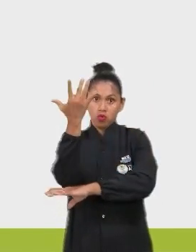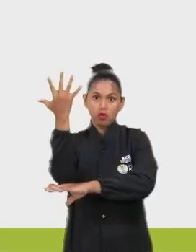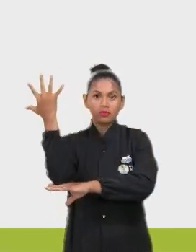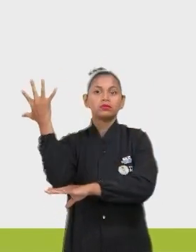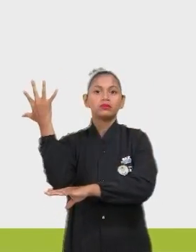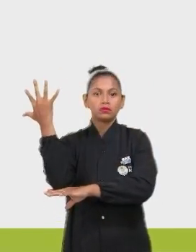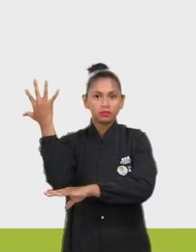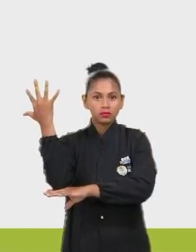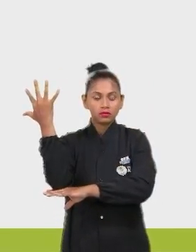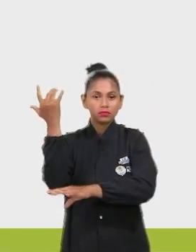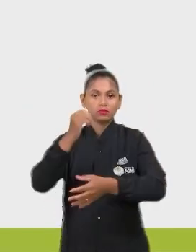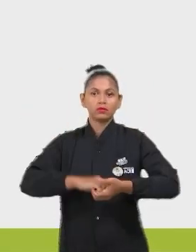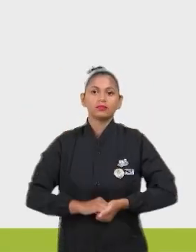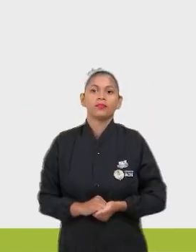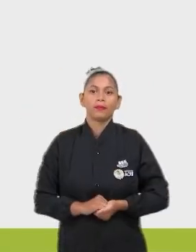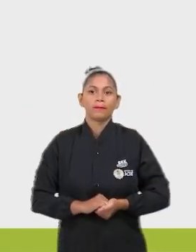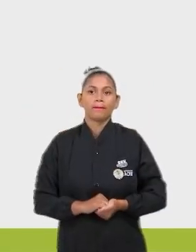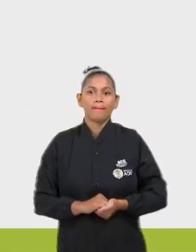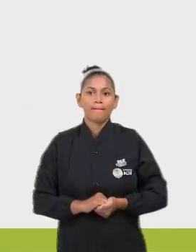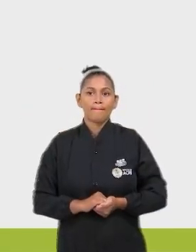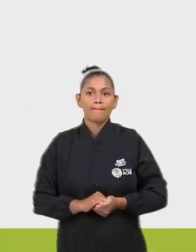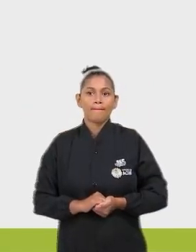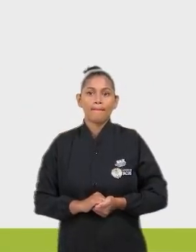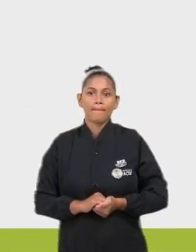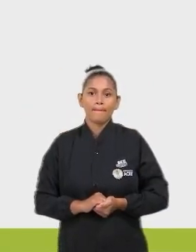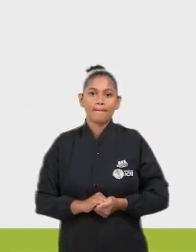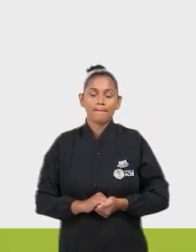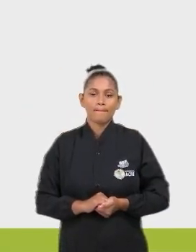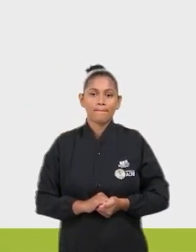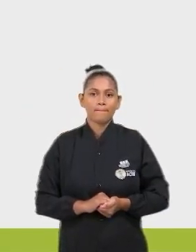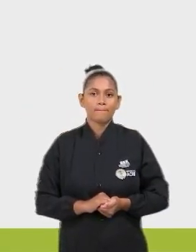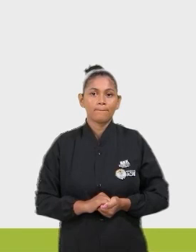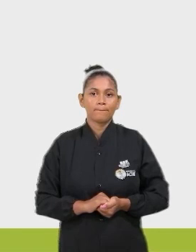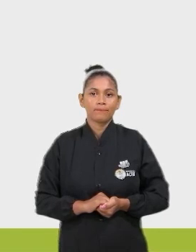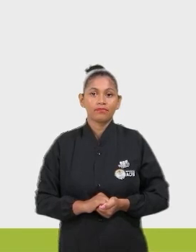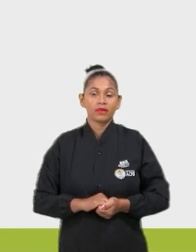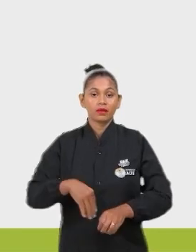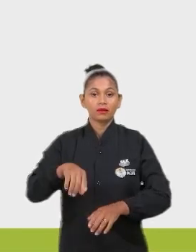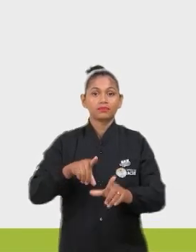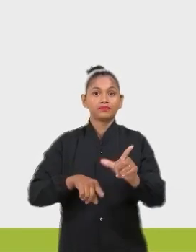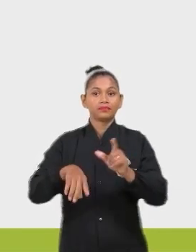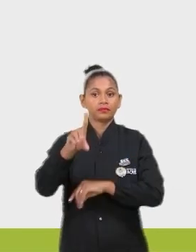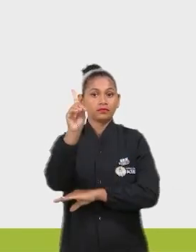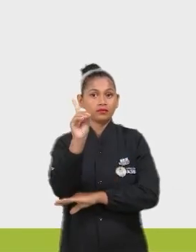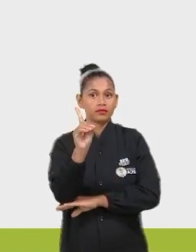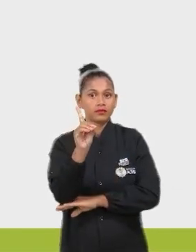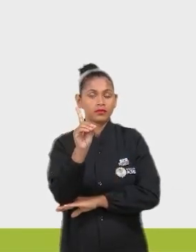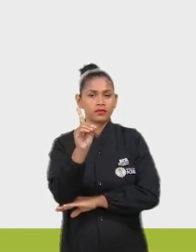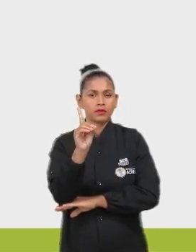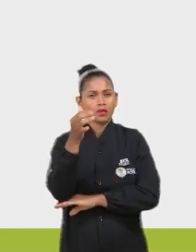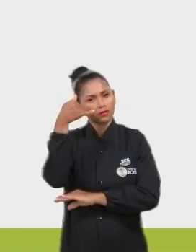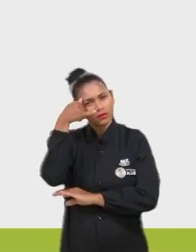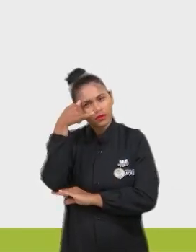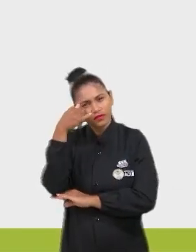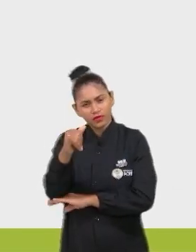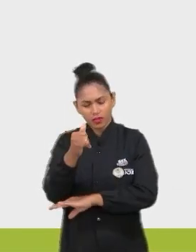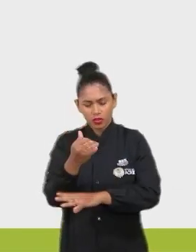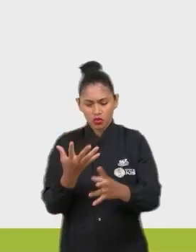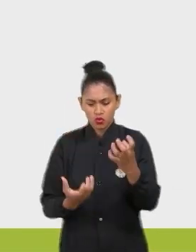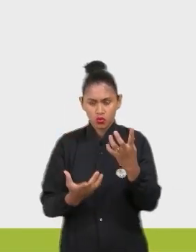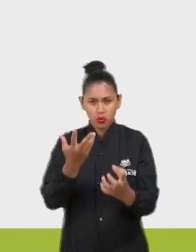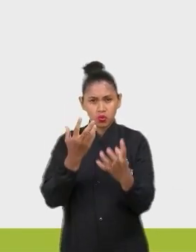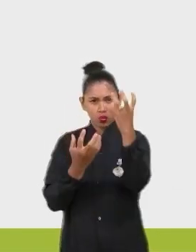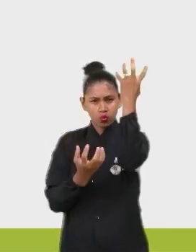deixar aí só um pontinho aí para... Letra D. Evitando a queima de